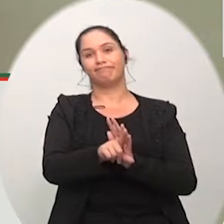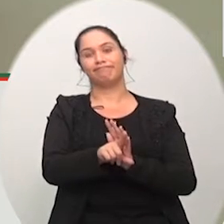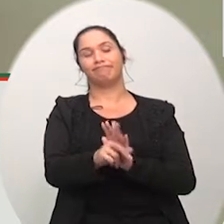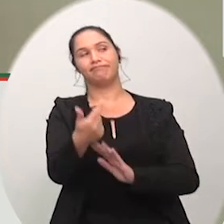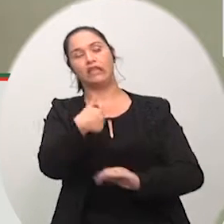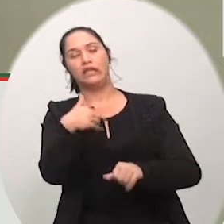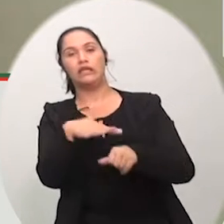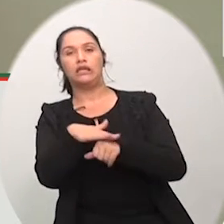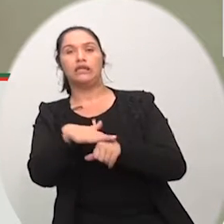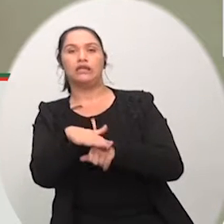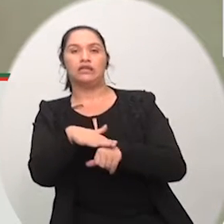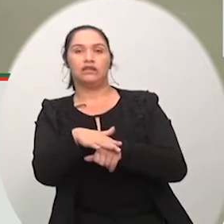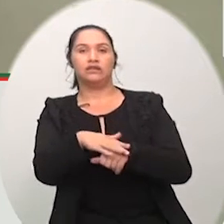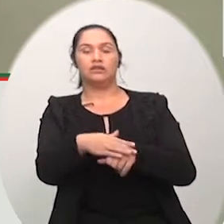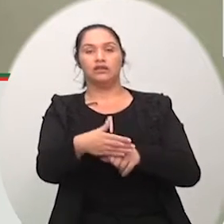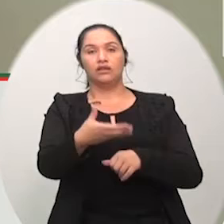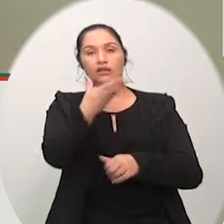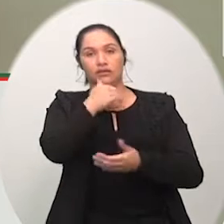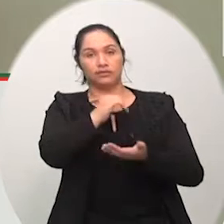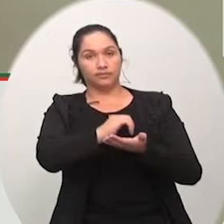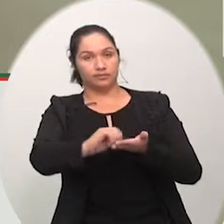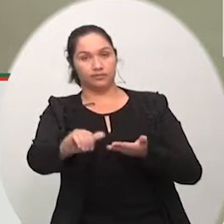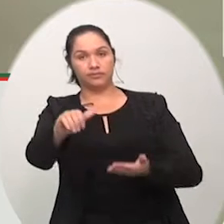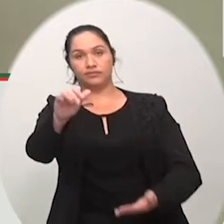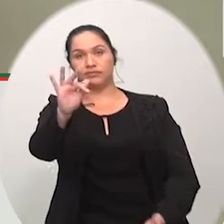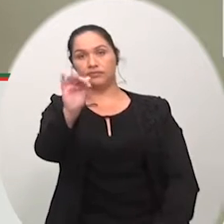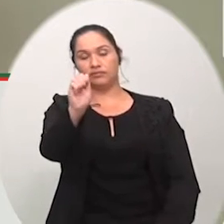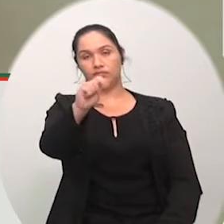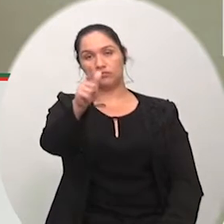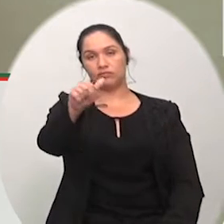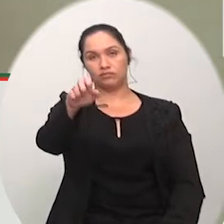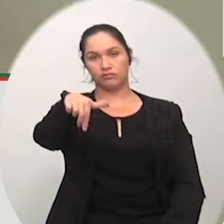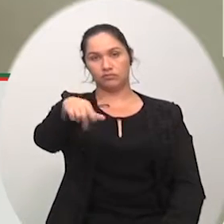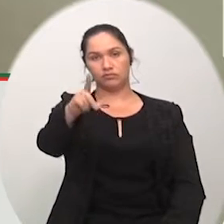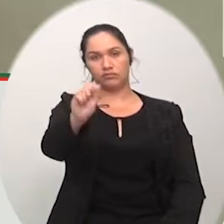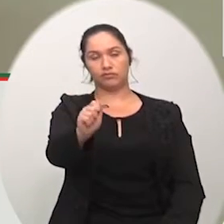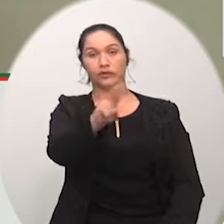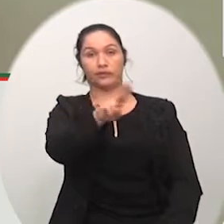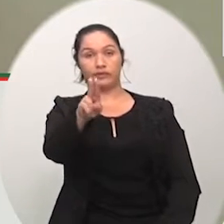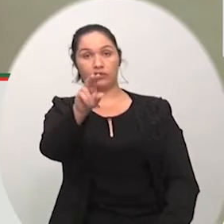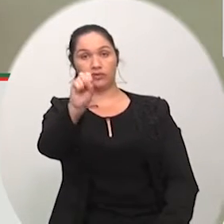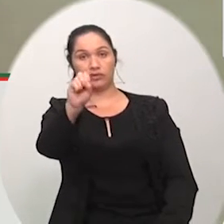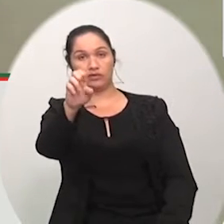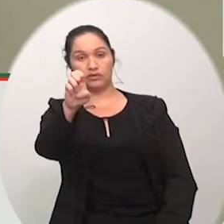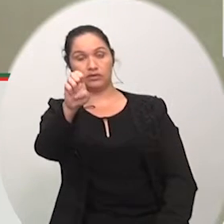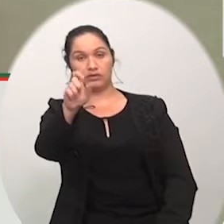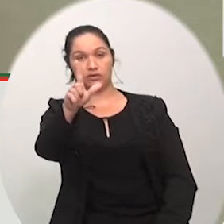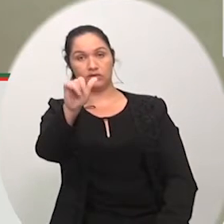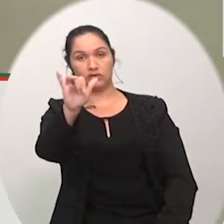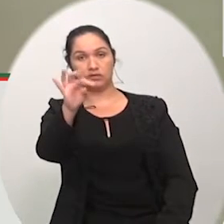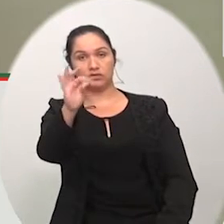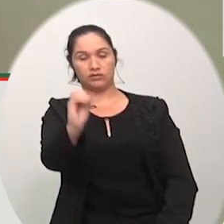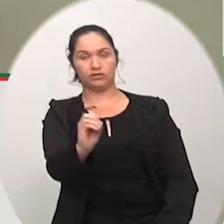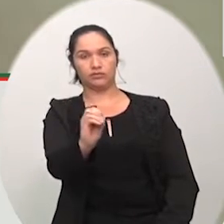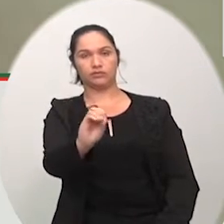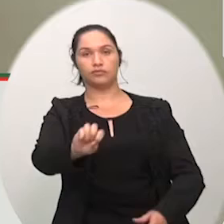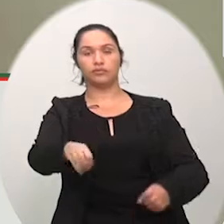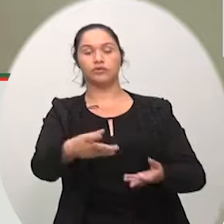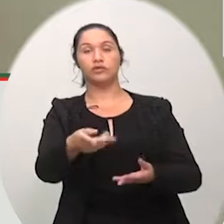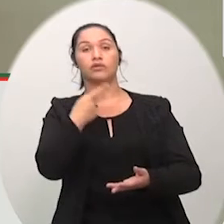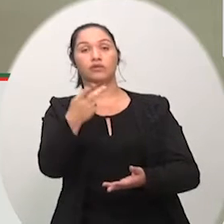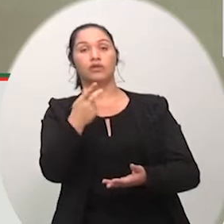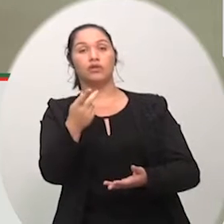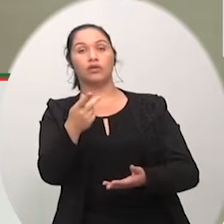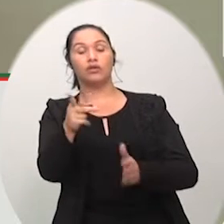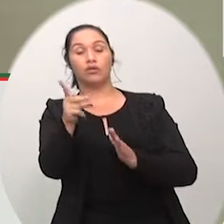o secretário da fazenda o secretário Celito Cardoso o secretário falou vereador vamos aprovar o